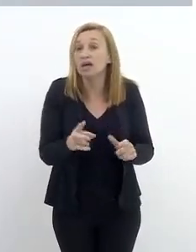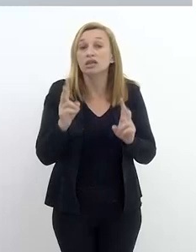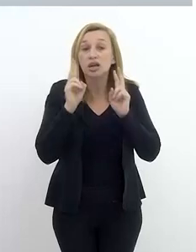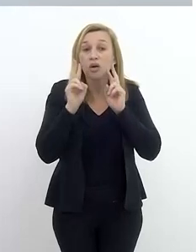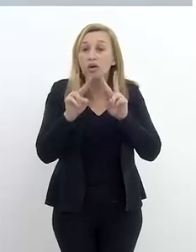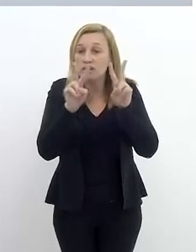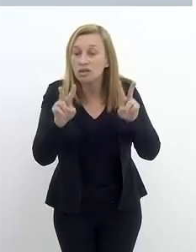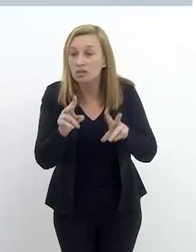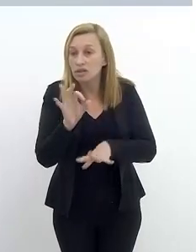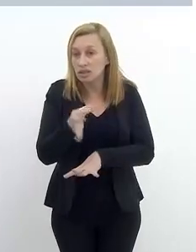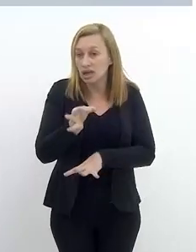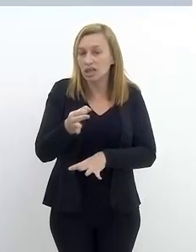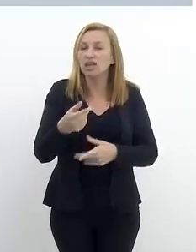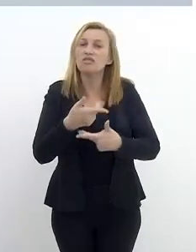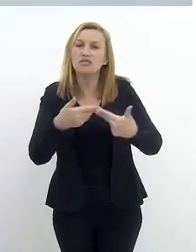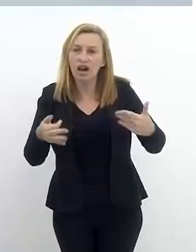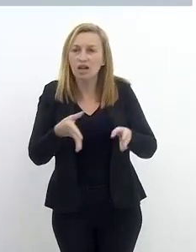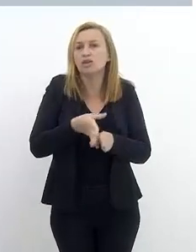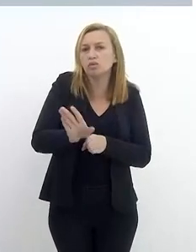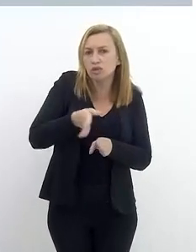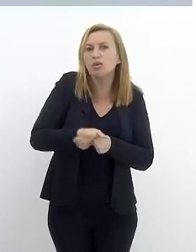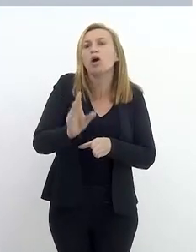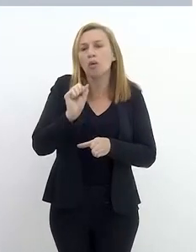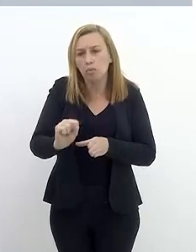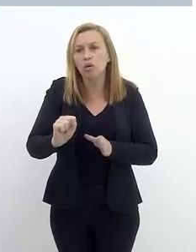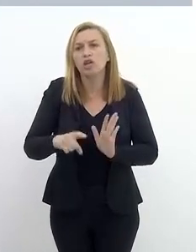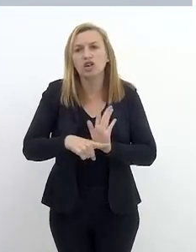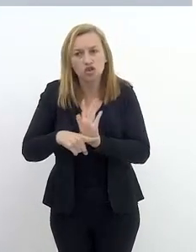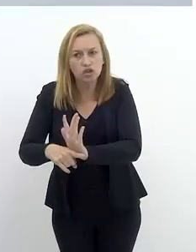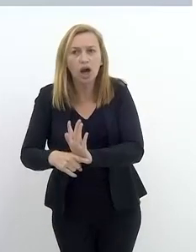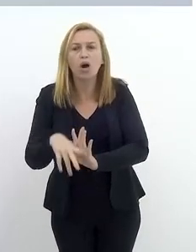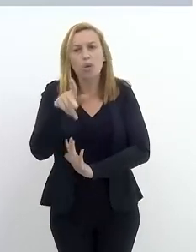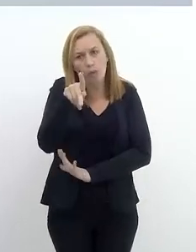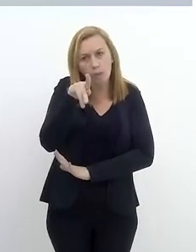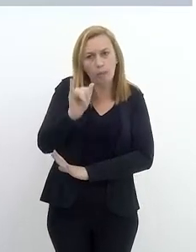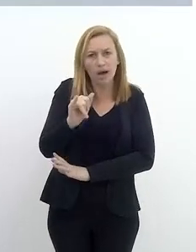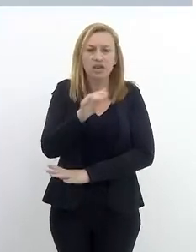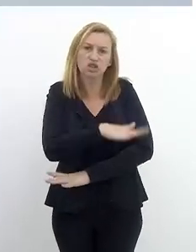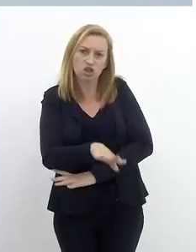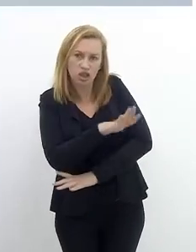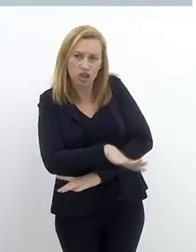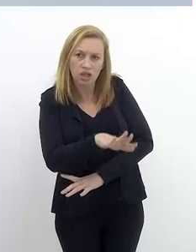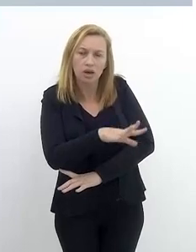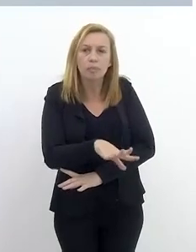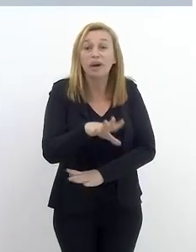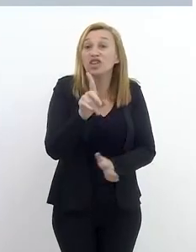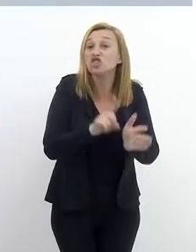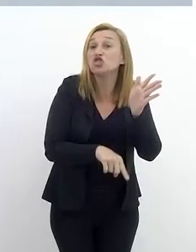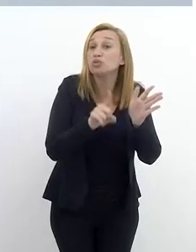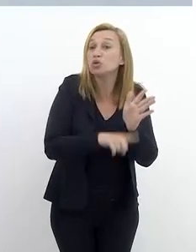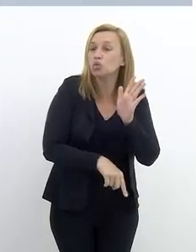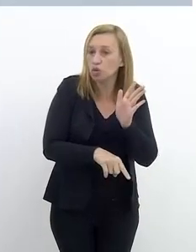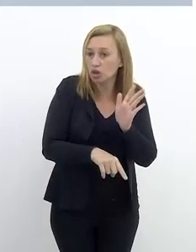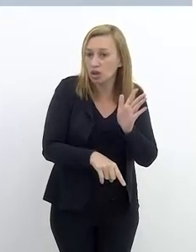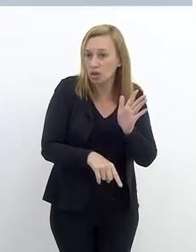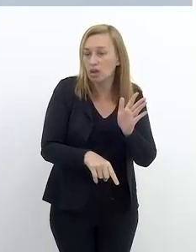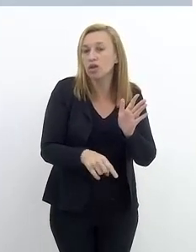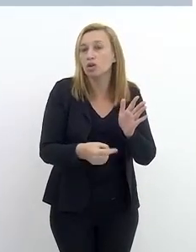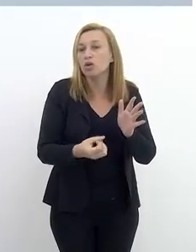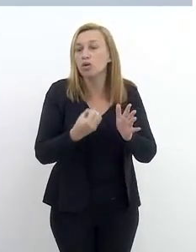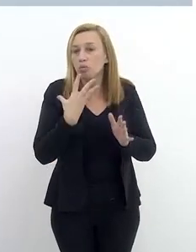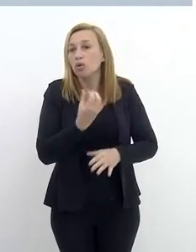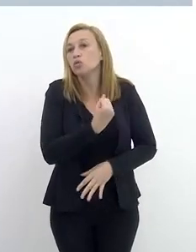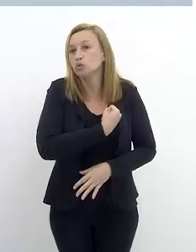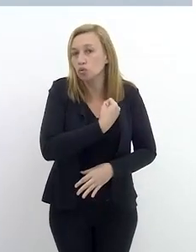uma supervisão adequada. Eu acho que tem muitas orientações que podem ser dadas aos pais e às crianças para a gente tentar minimizar, pelo